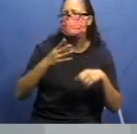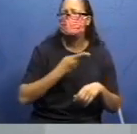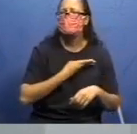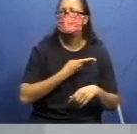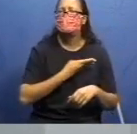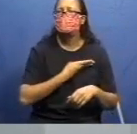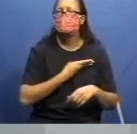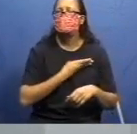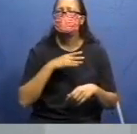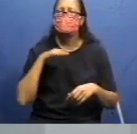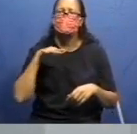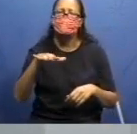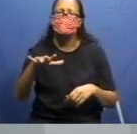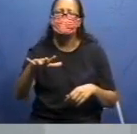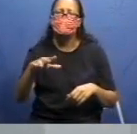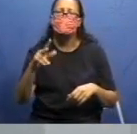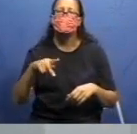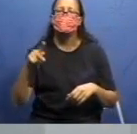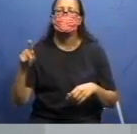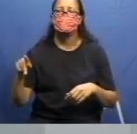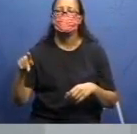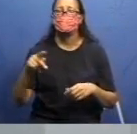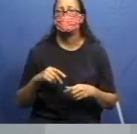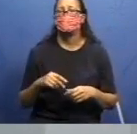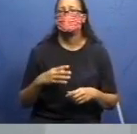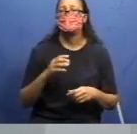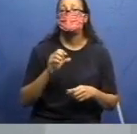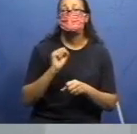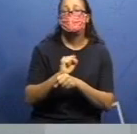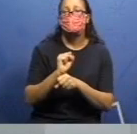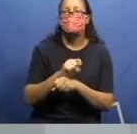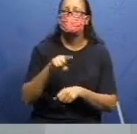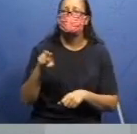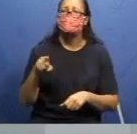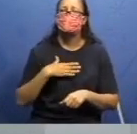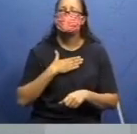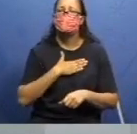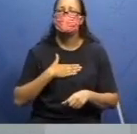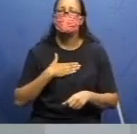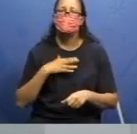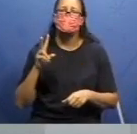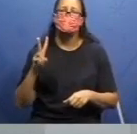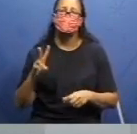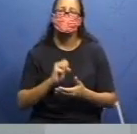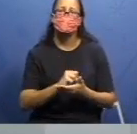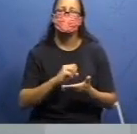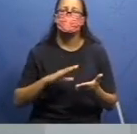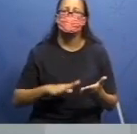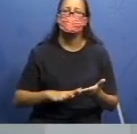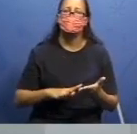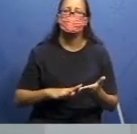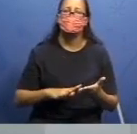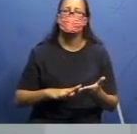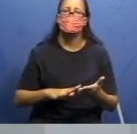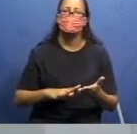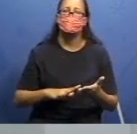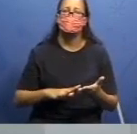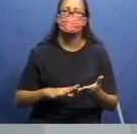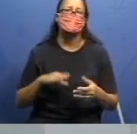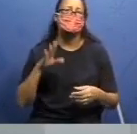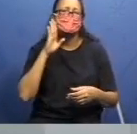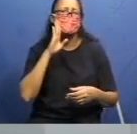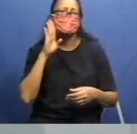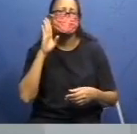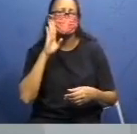colega, manda para o seu professor. Tudo bem? Então, espero que vocês tenham gostado dessas duas atividades. São atividades muito